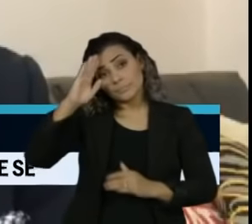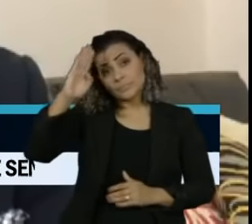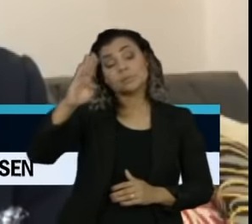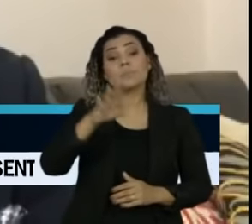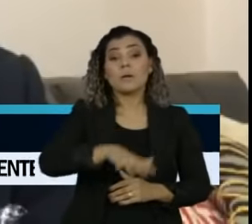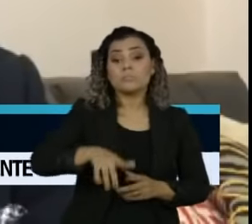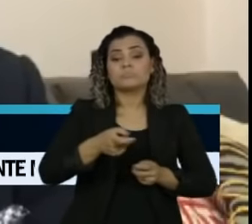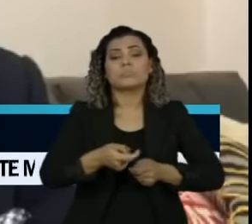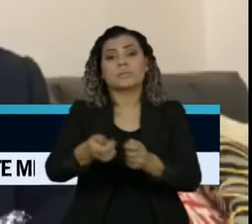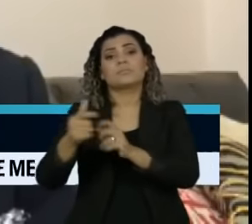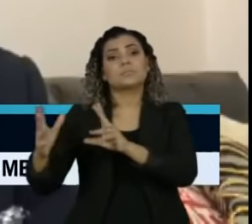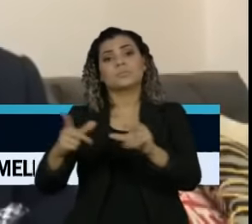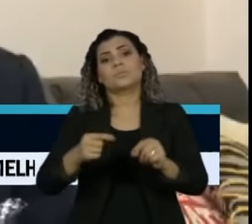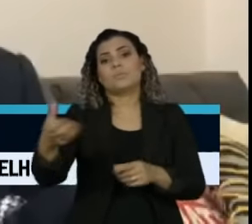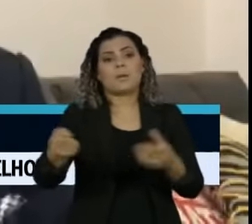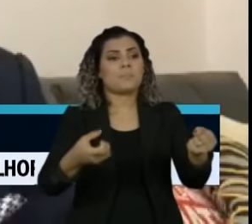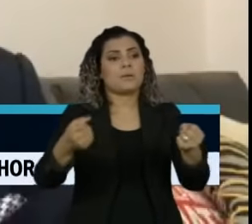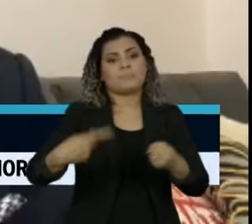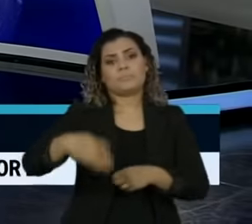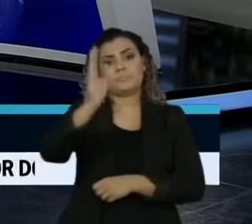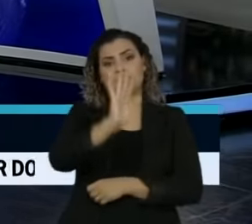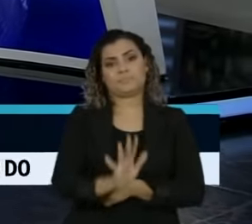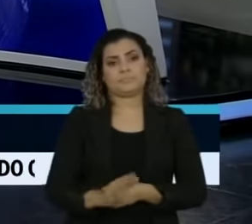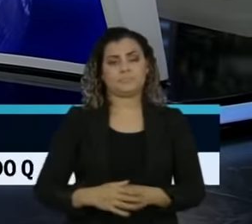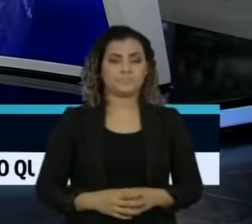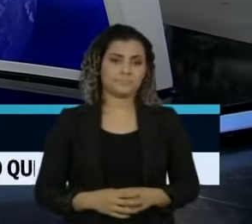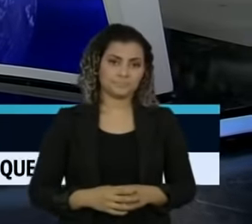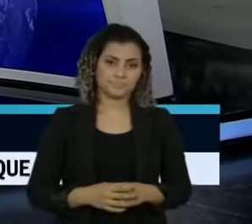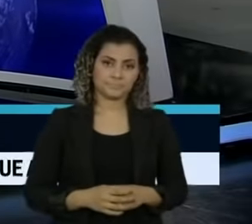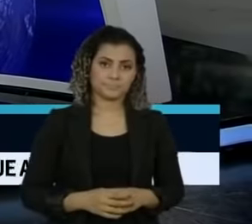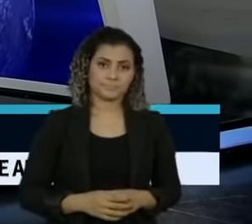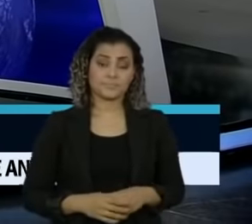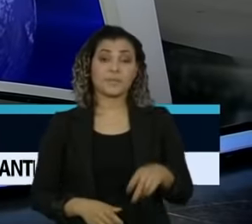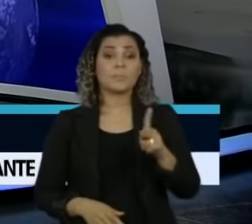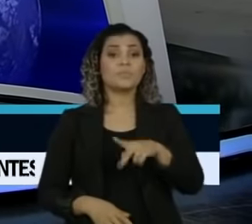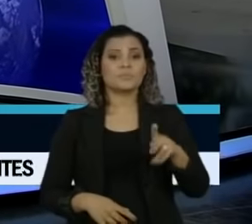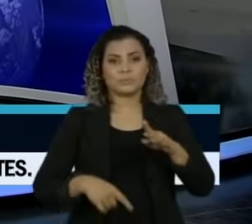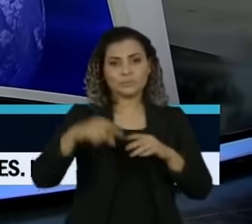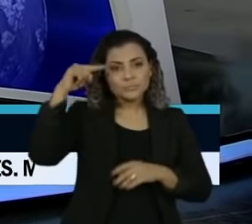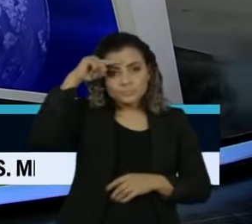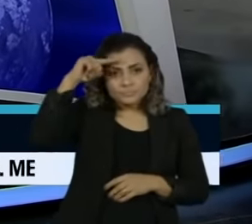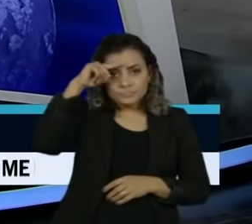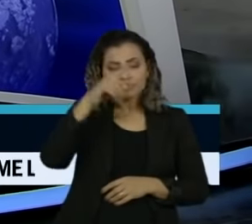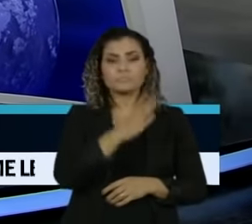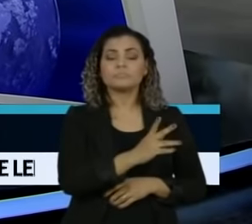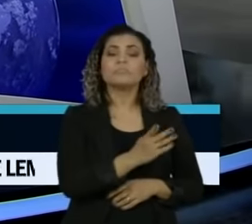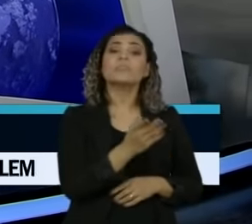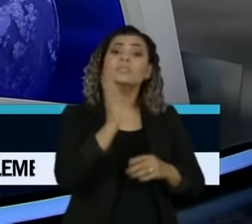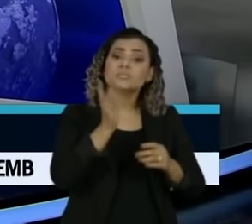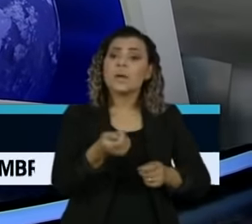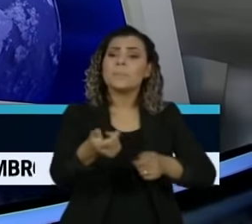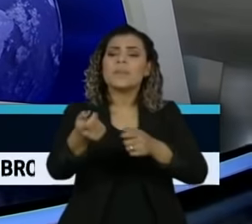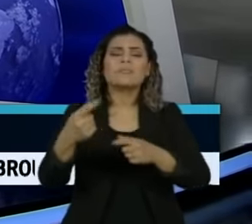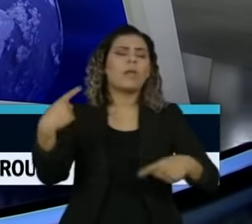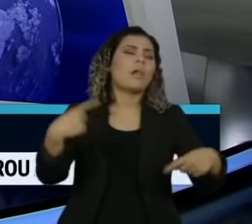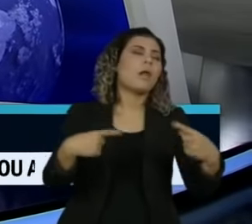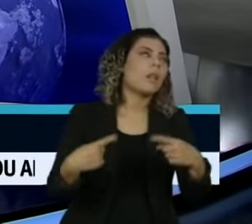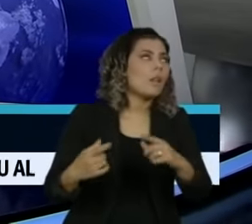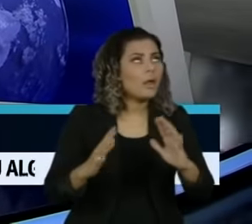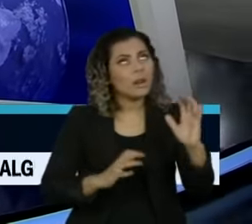da renda que todo mundo vê, de todos os brasileiros. Professor José Vicente, o Renda Cidadã já gerou bate-boca,